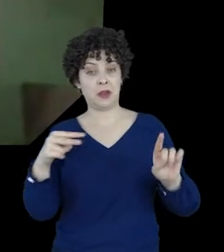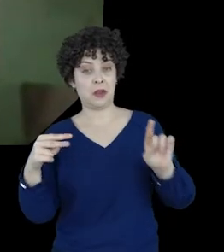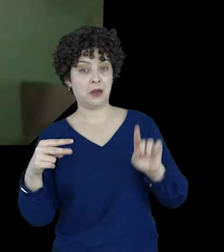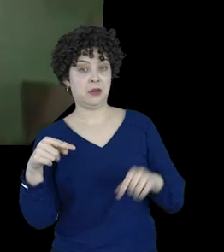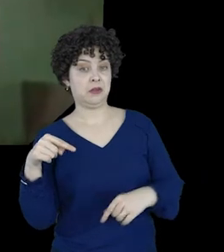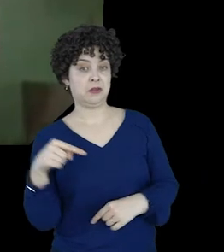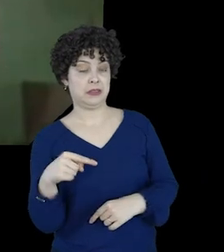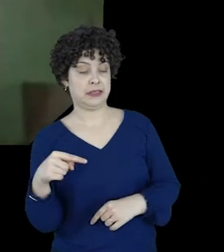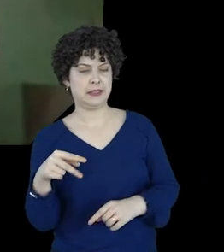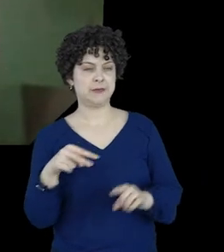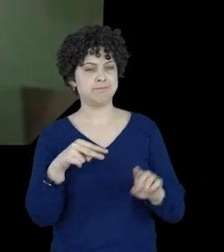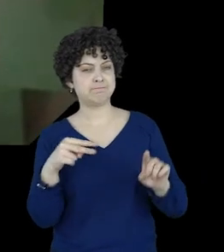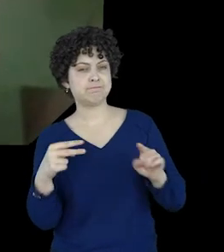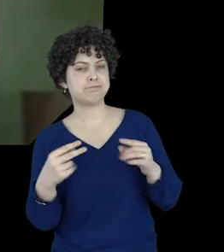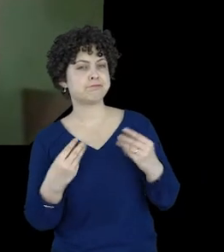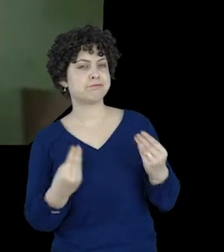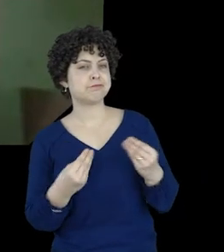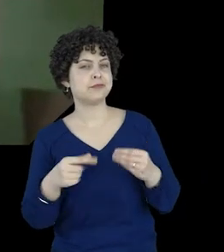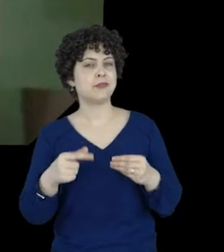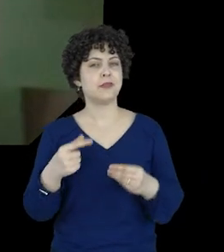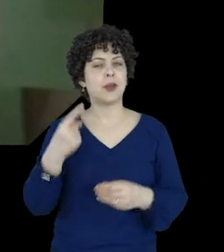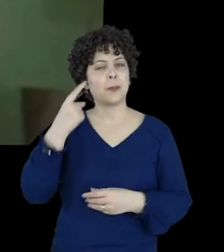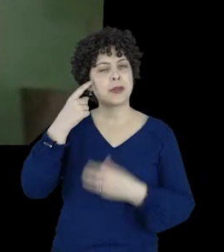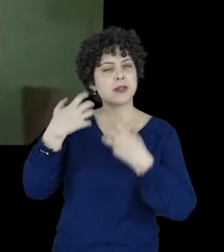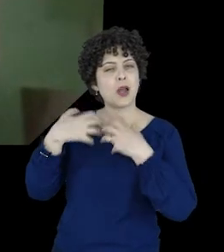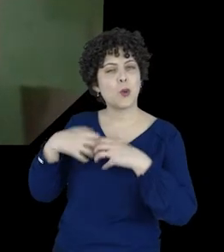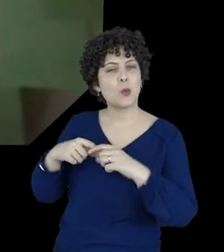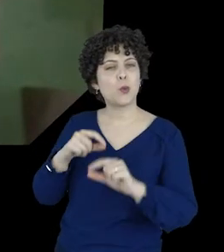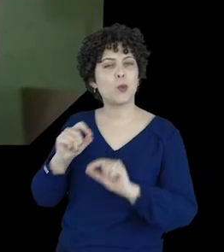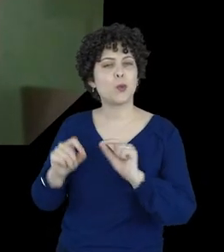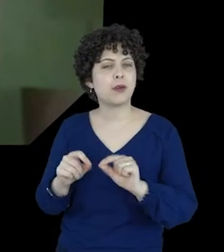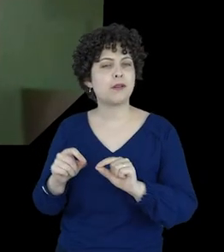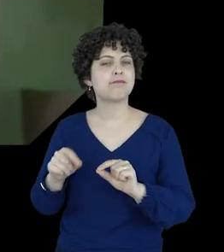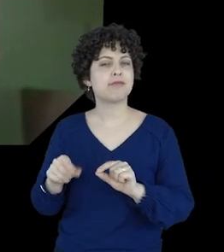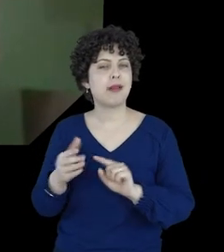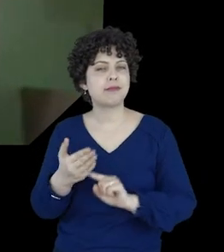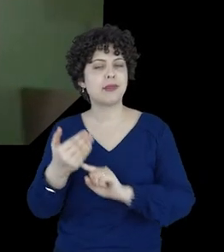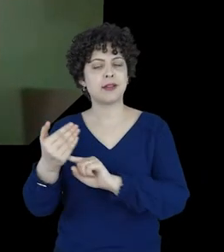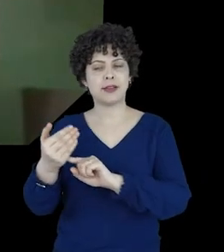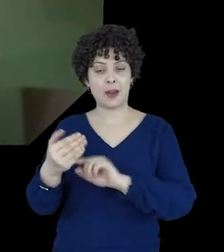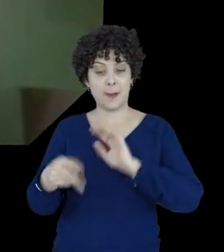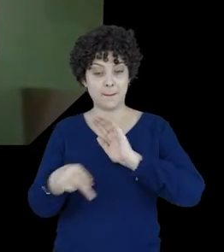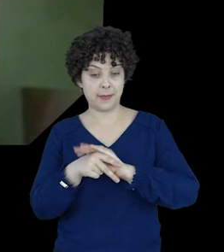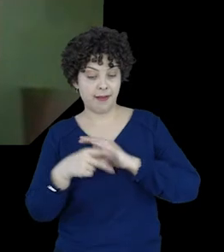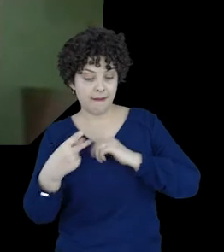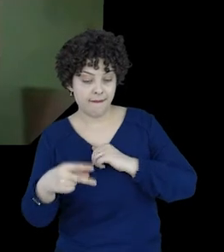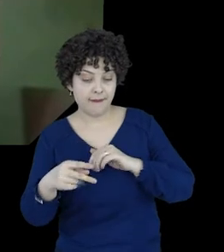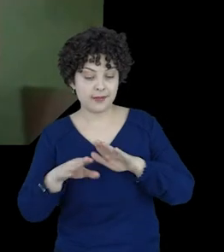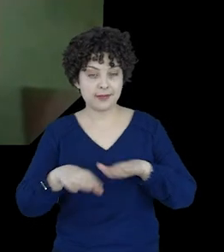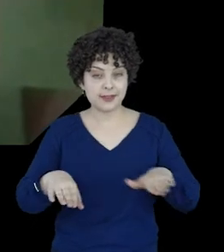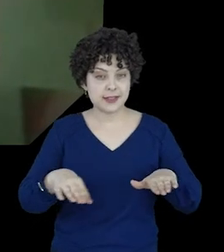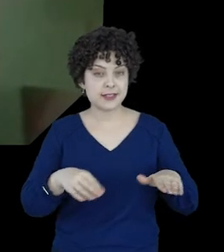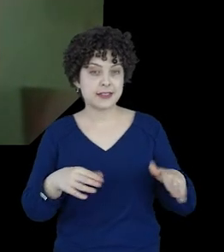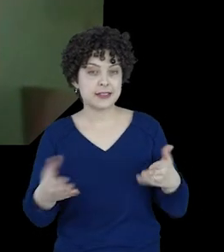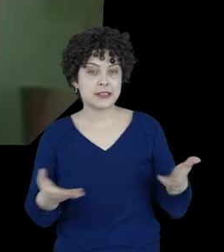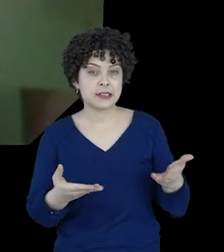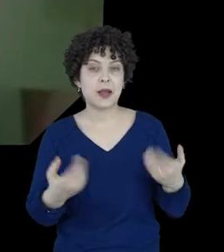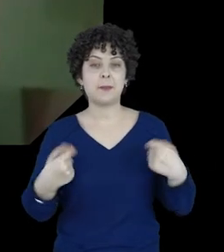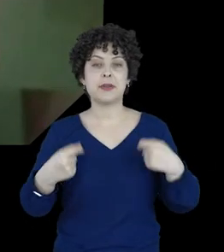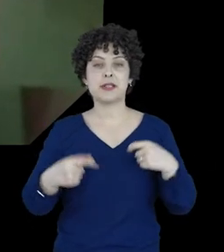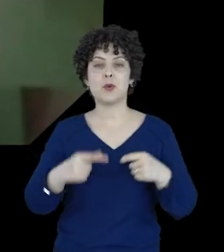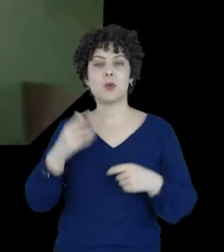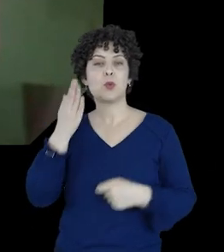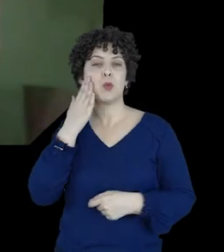por esse ângulo, começo a pensar no fato de que ao considerar a tecnologia e as crianças,